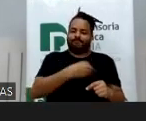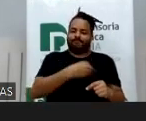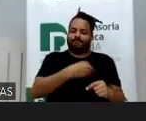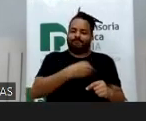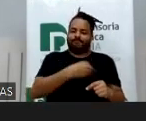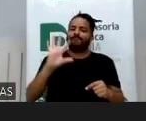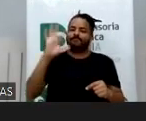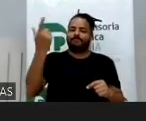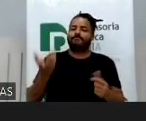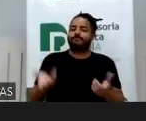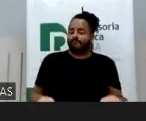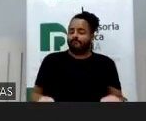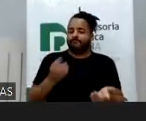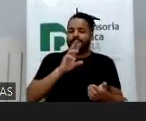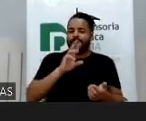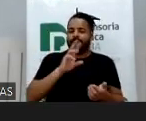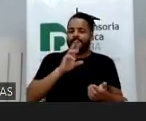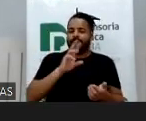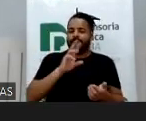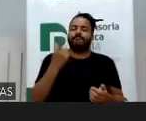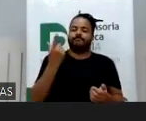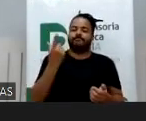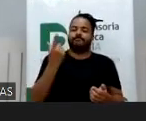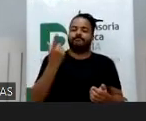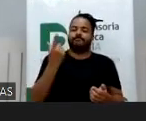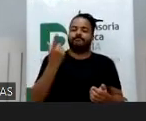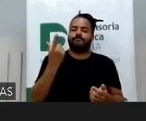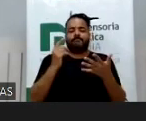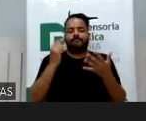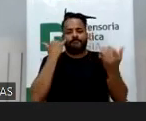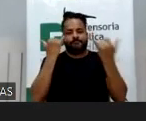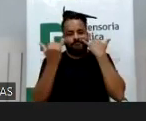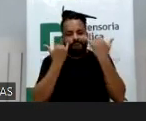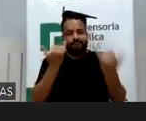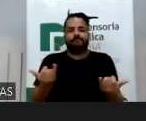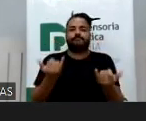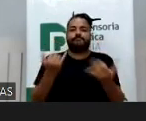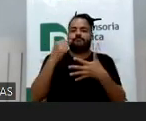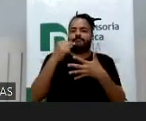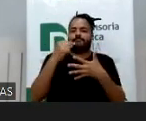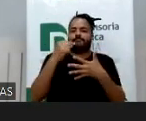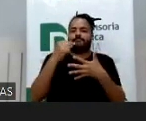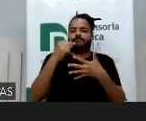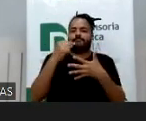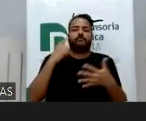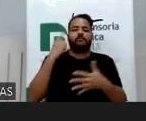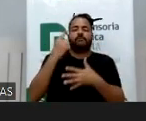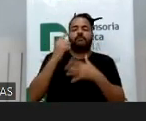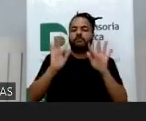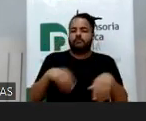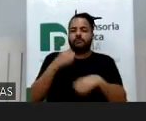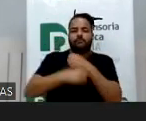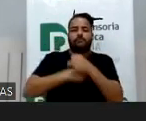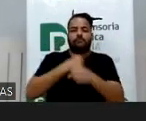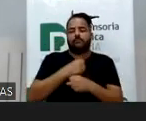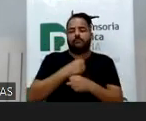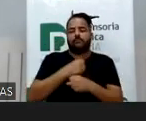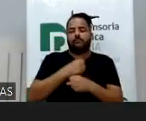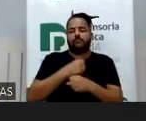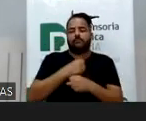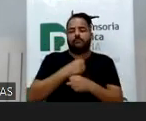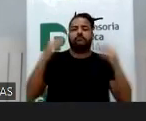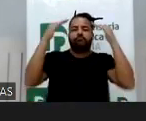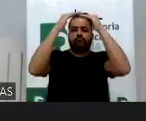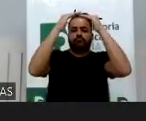vai estar ali, né, vai vir alguma coisa, um detalhe, uma informação, uma apresentação da escola no final do ano, um balé, um não sei o que, vai